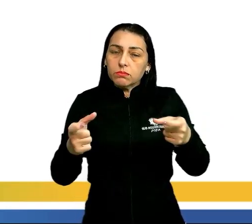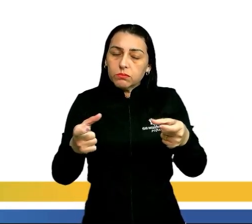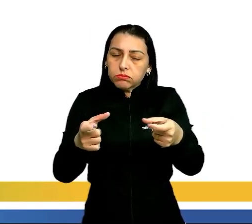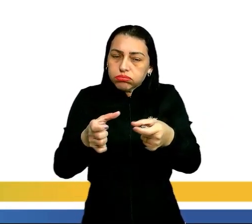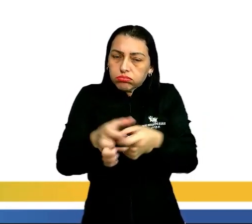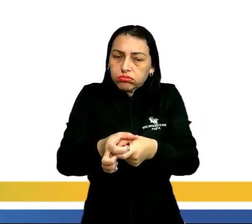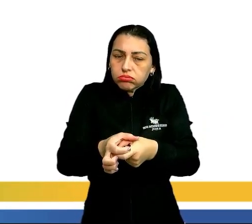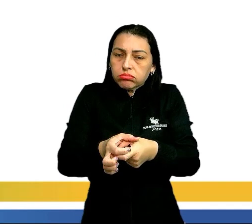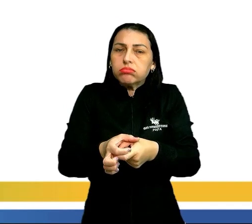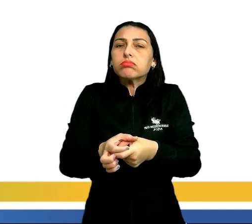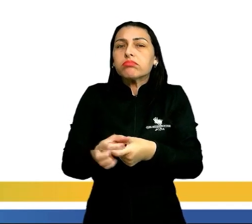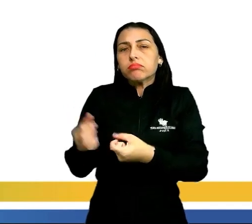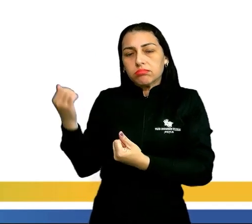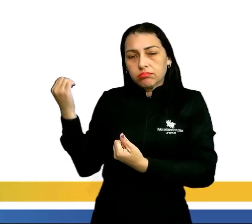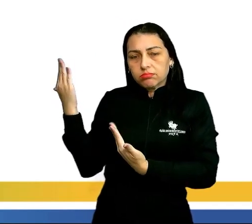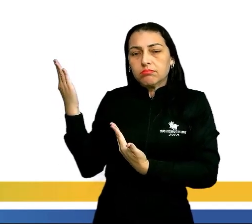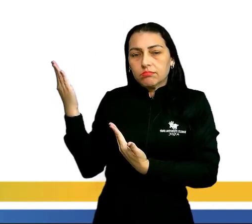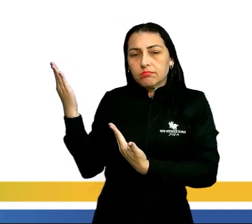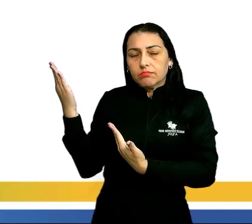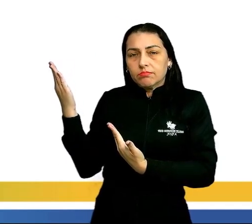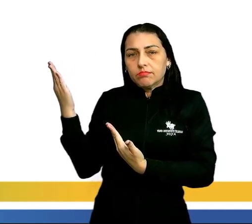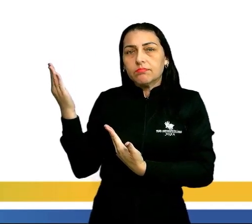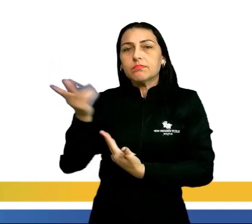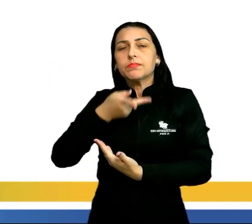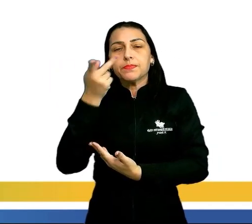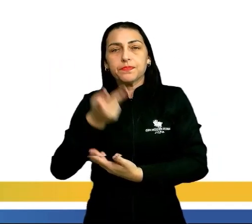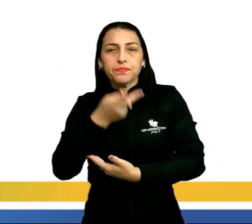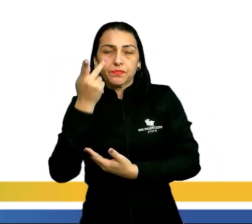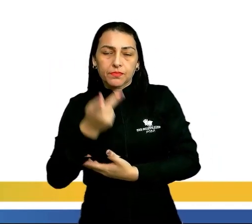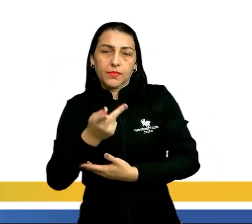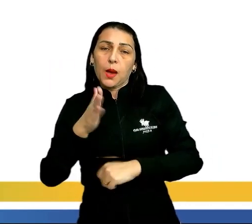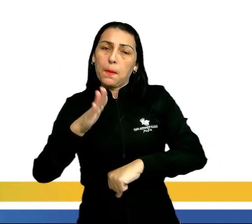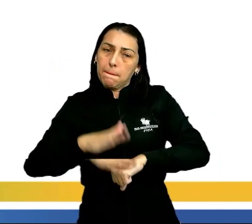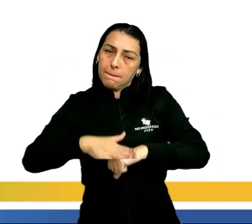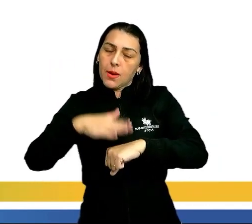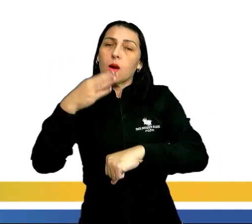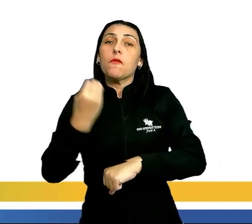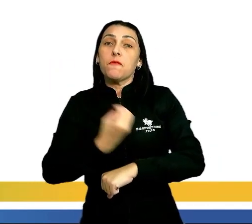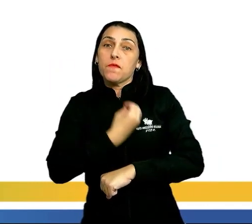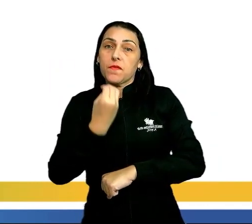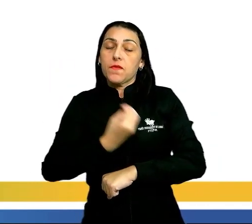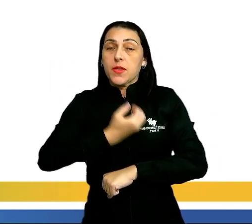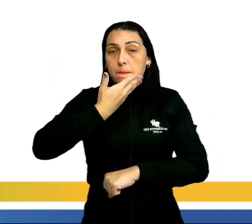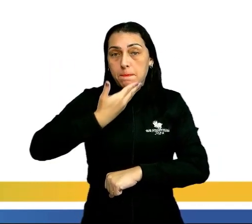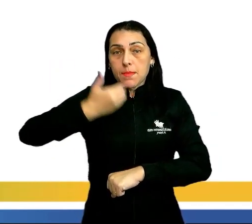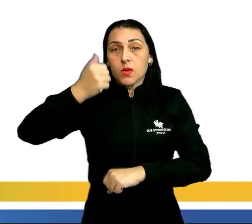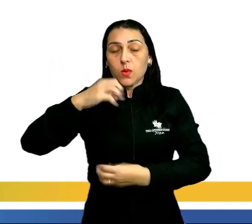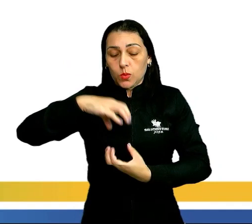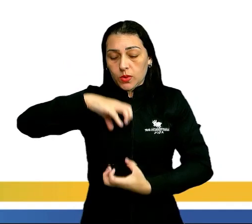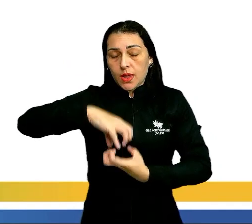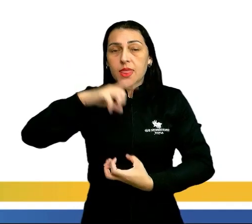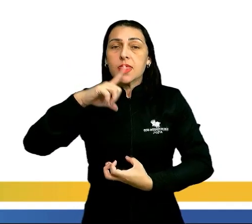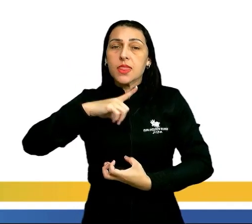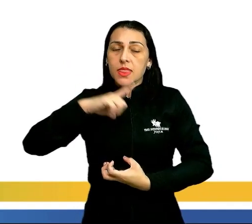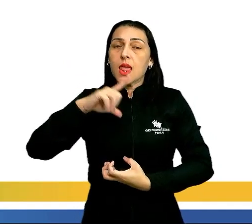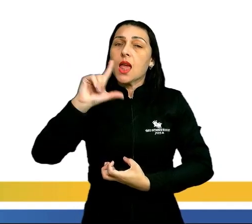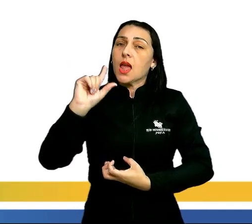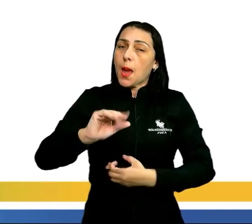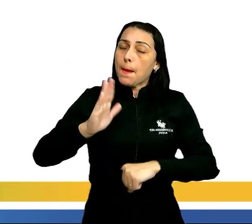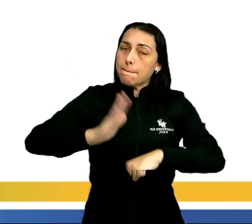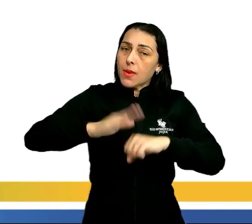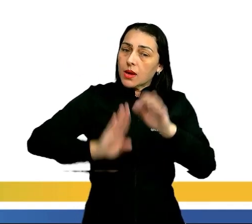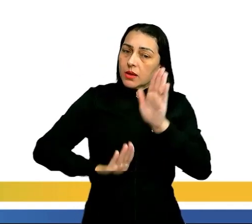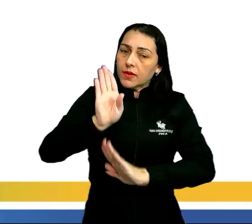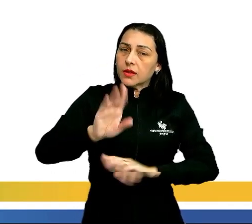estreita. Olha que interessante. Como eu disse, maior expectativa de vida dos idosos. Possui gastos também mais